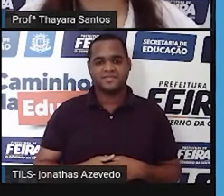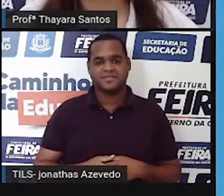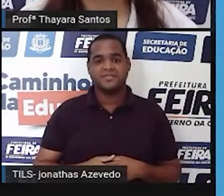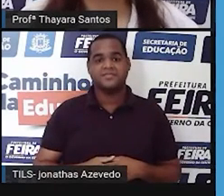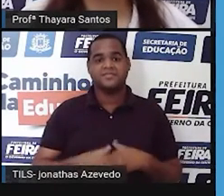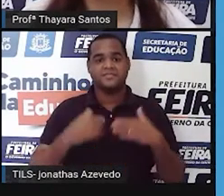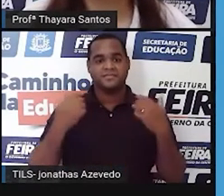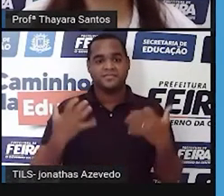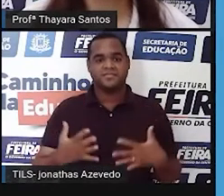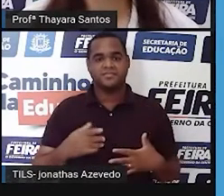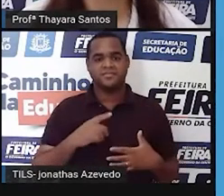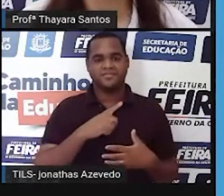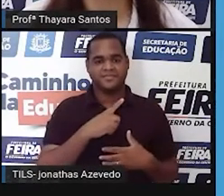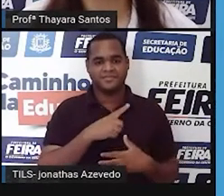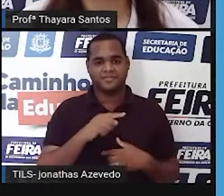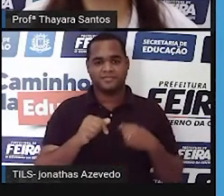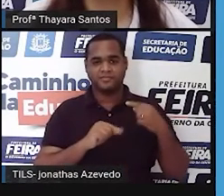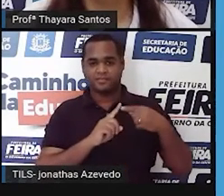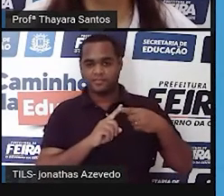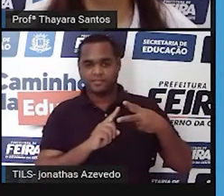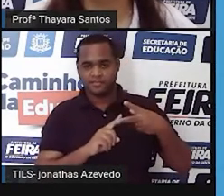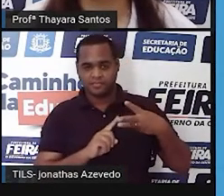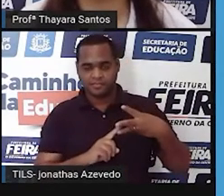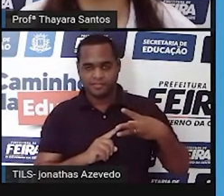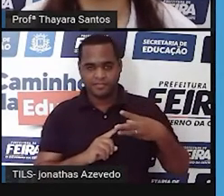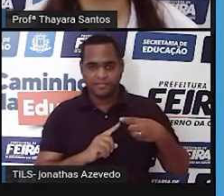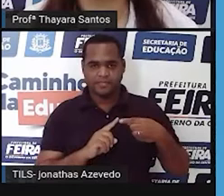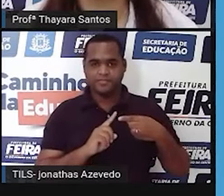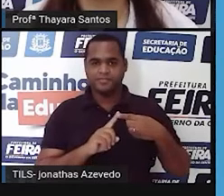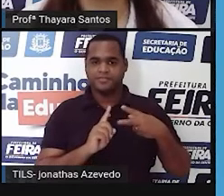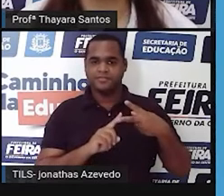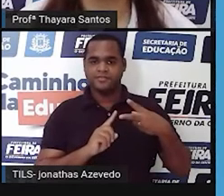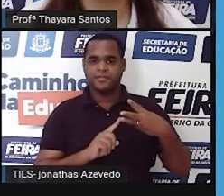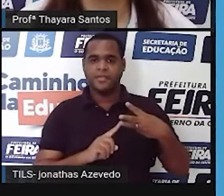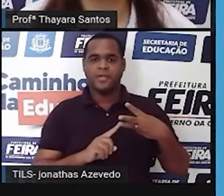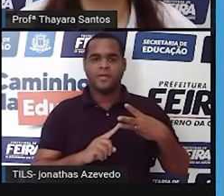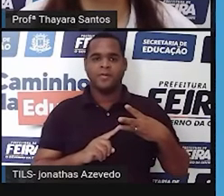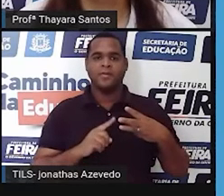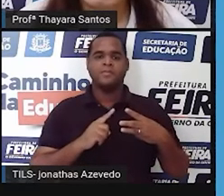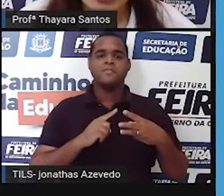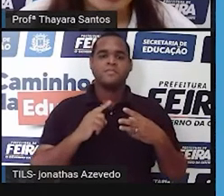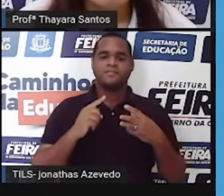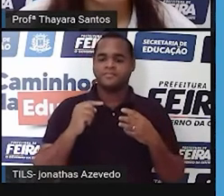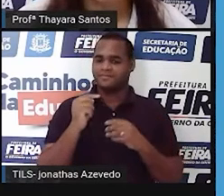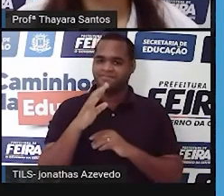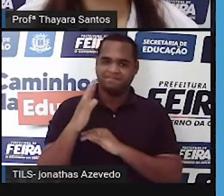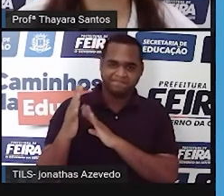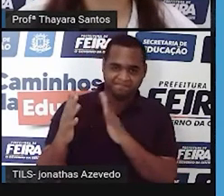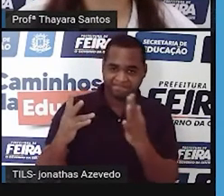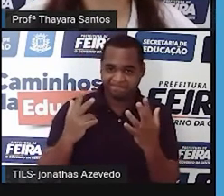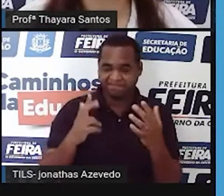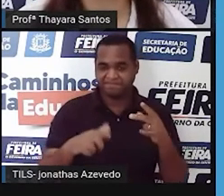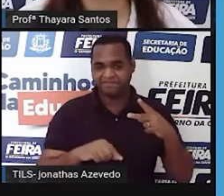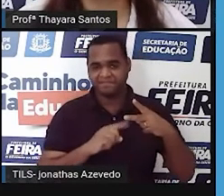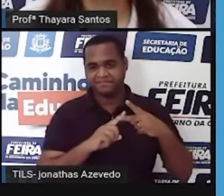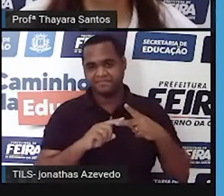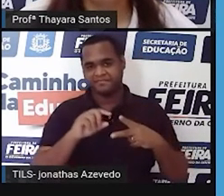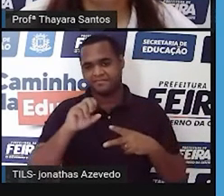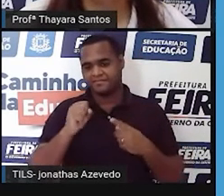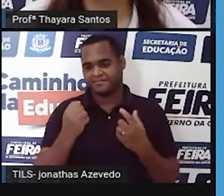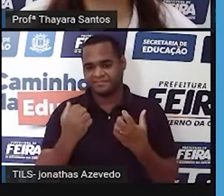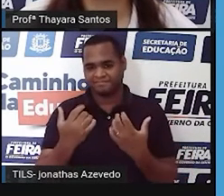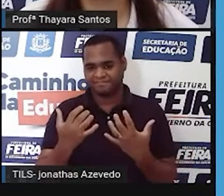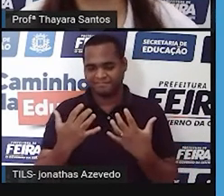E a vegetação lá é dividida em três tipos. A gente fala que tem a vegetação que é florestal, a vegetação que é